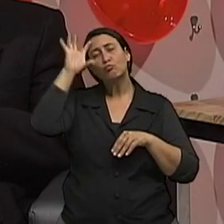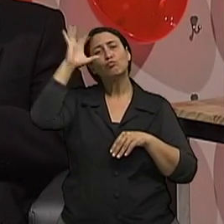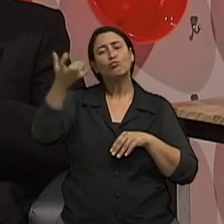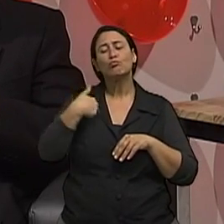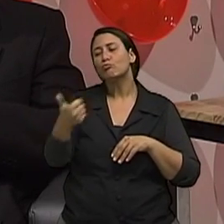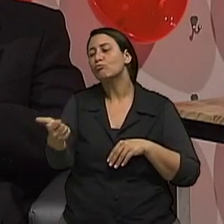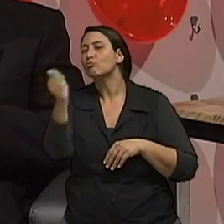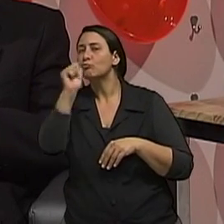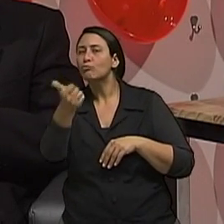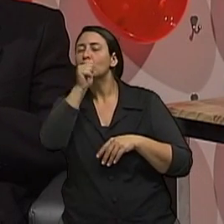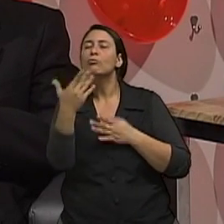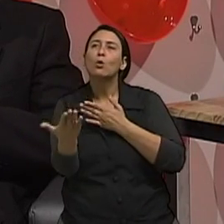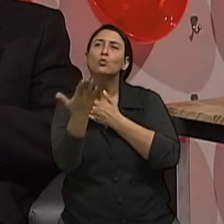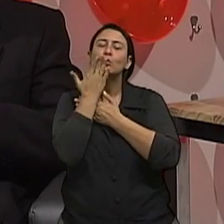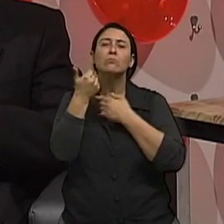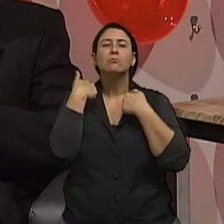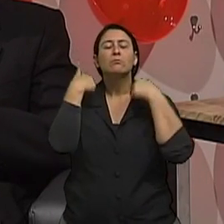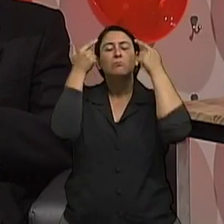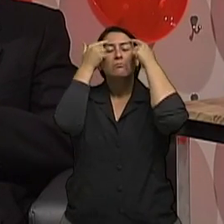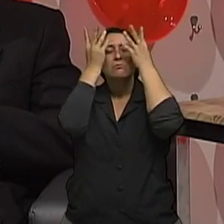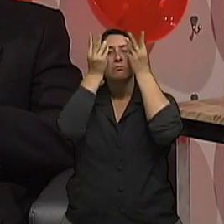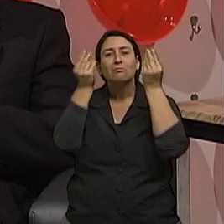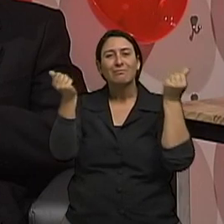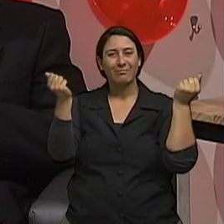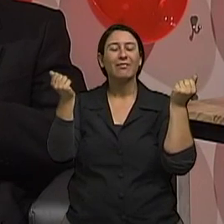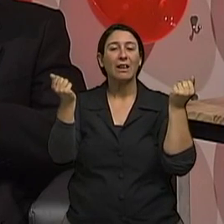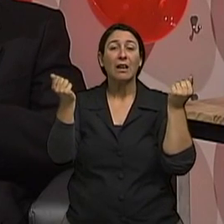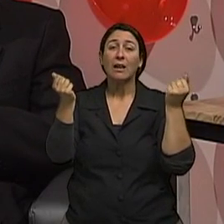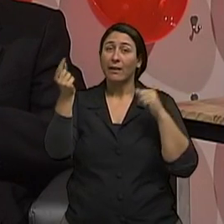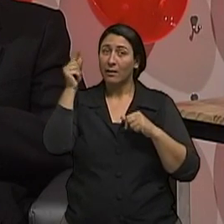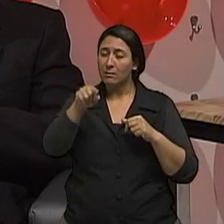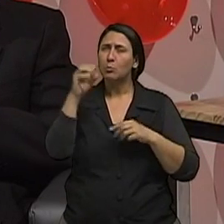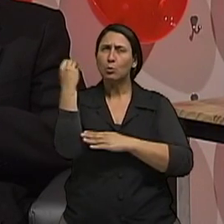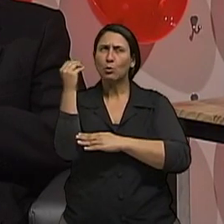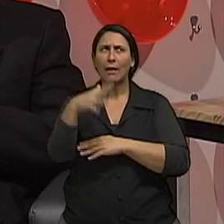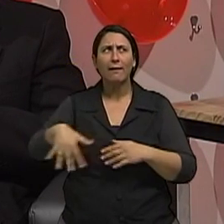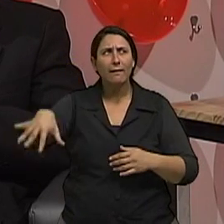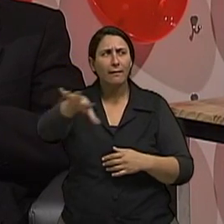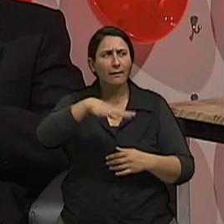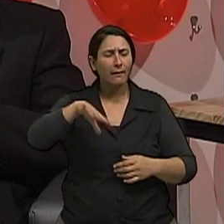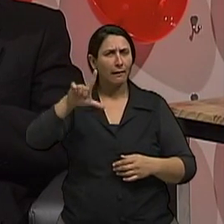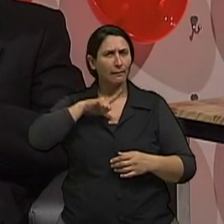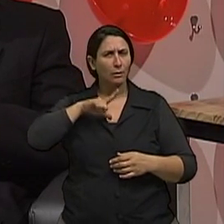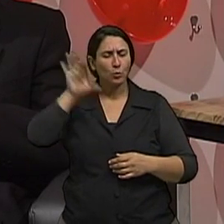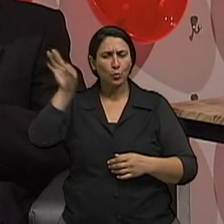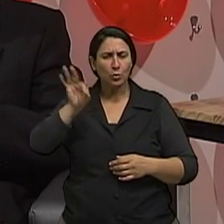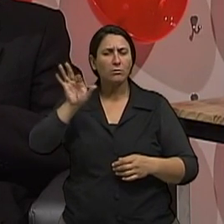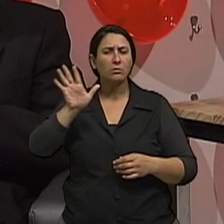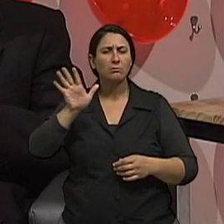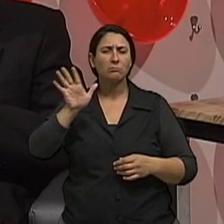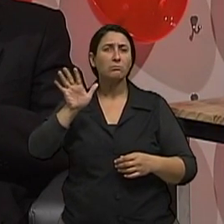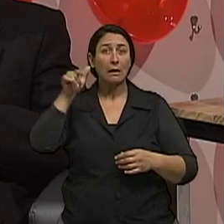álcool, né, de se tornarem viciados no álcool, de abusarem do álcool, né. Então, em Porto Alegre, nós temos a maior porcentagem de idosos morando sozinhos do